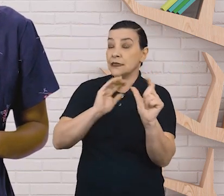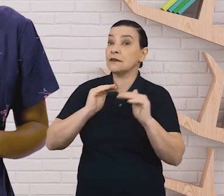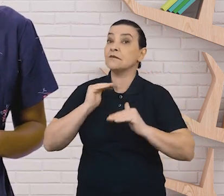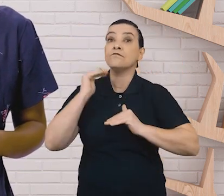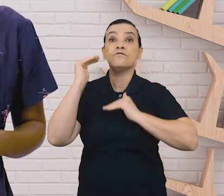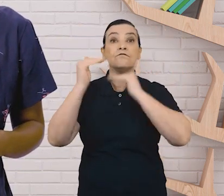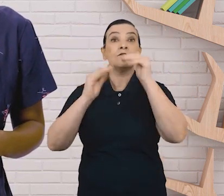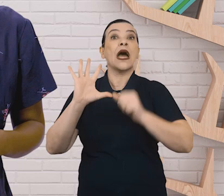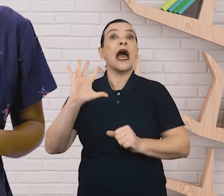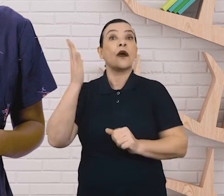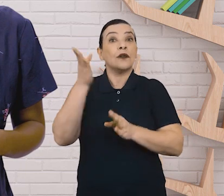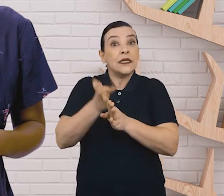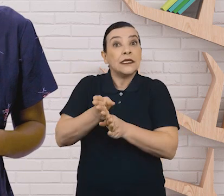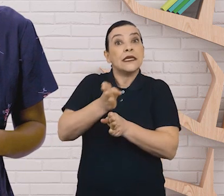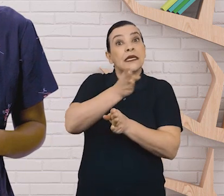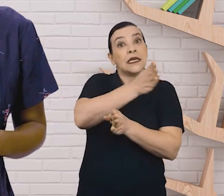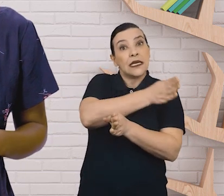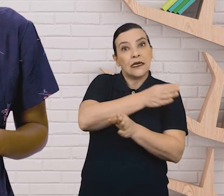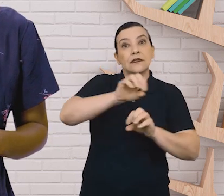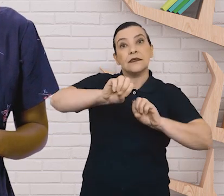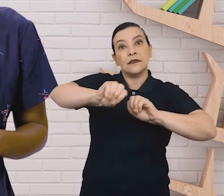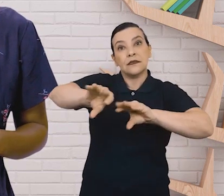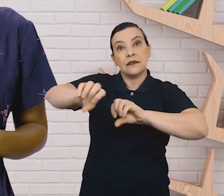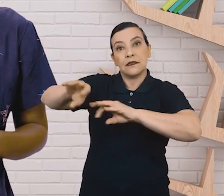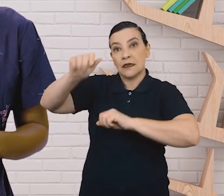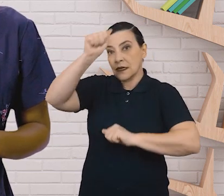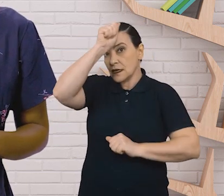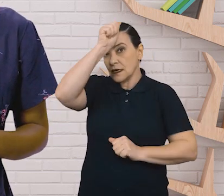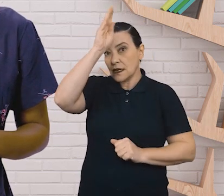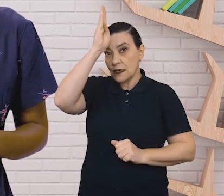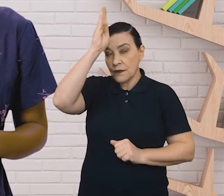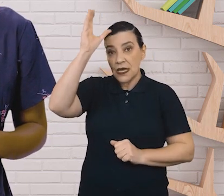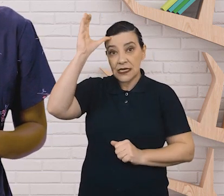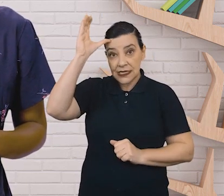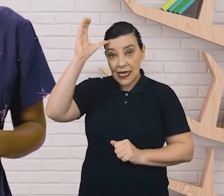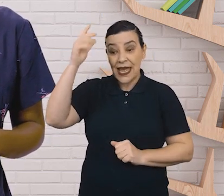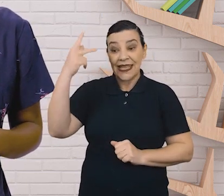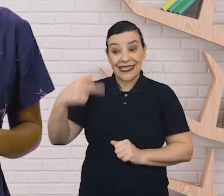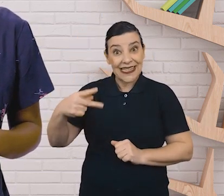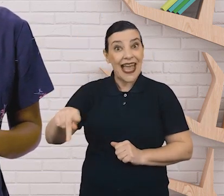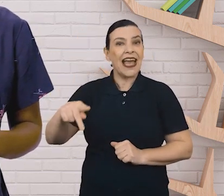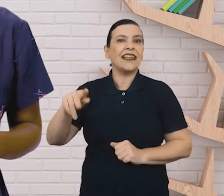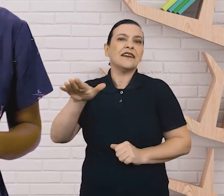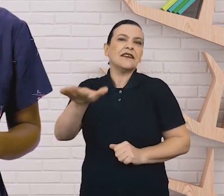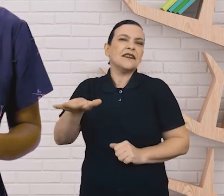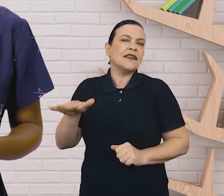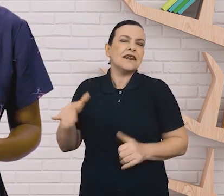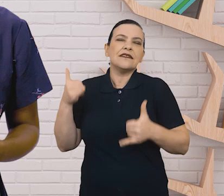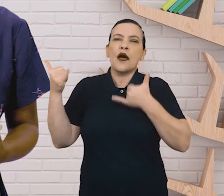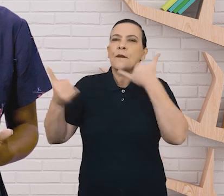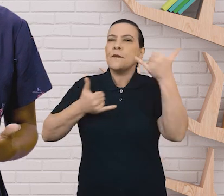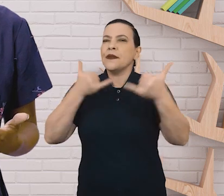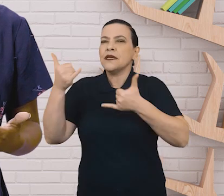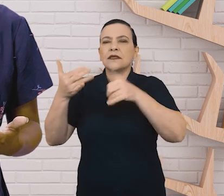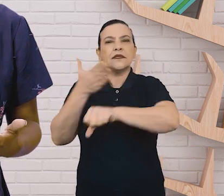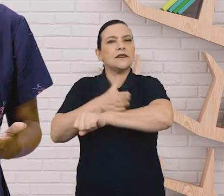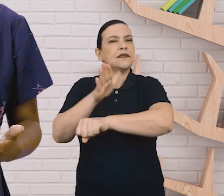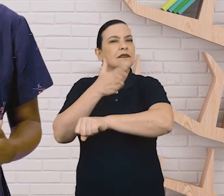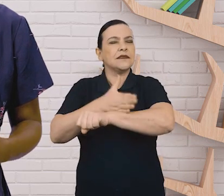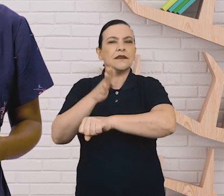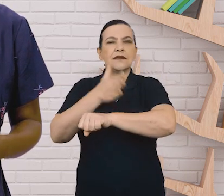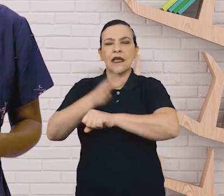emergente ocorre antes do processo formal de alfabetização, quando a criança desenvolve de maneira lúdica habilidades